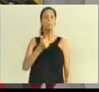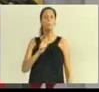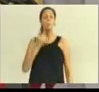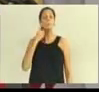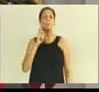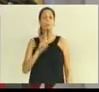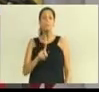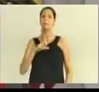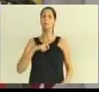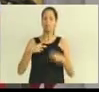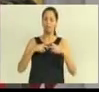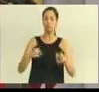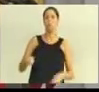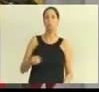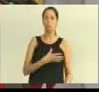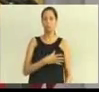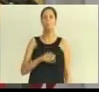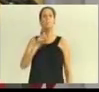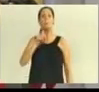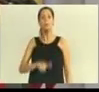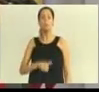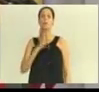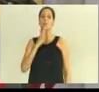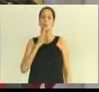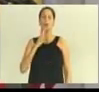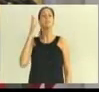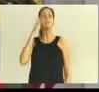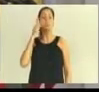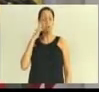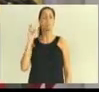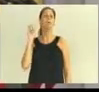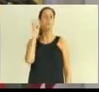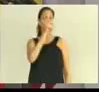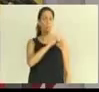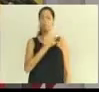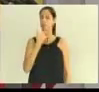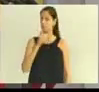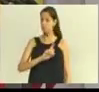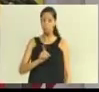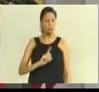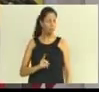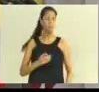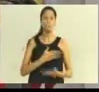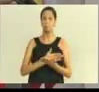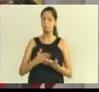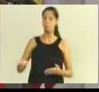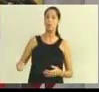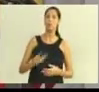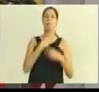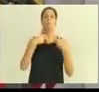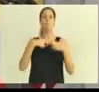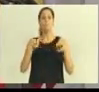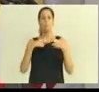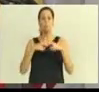quem conhece, quem sabe das dificuldades em tirarmos uma empresa com 200 ônibus e trazermos uma nova empresa para operar um sistema deficitário,